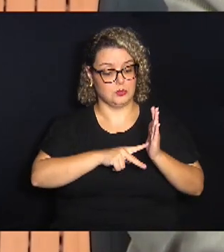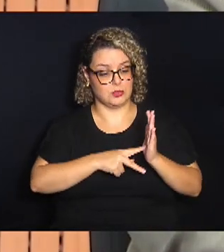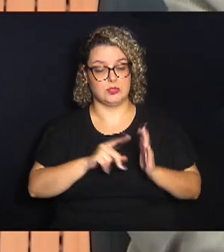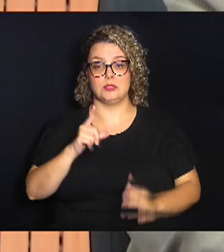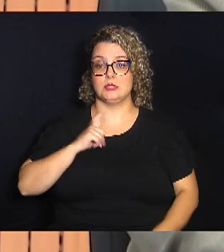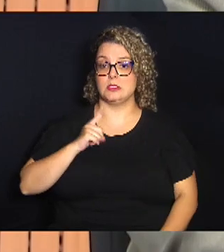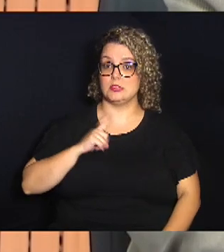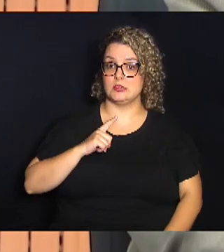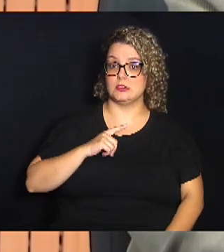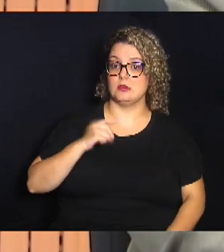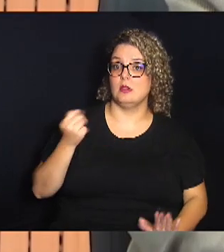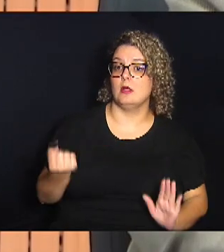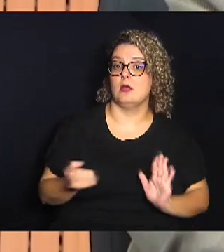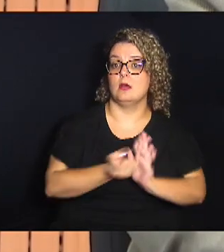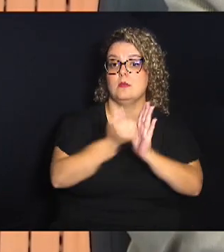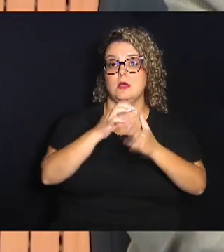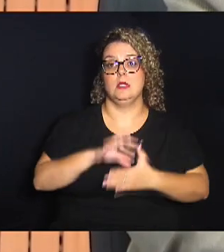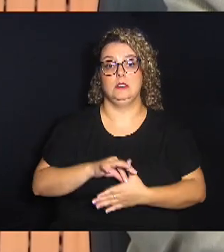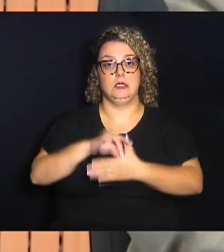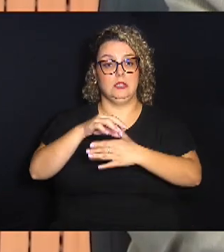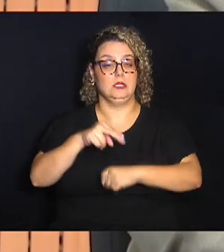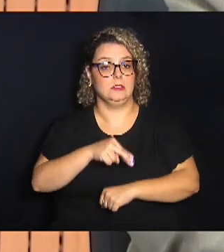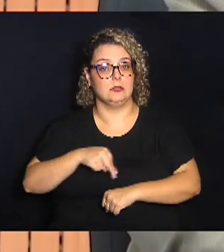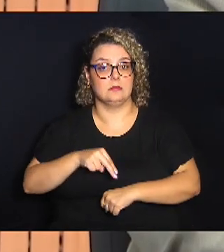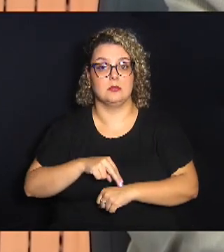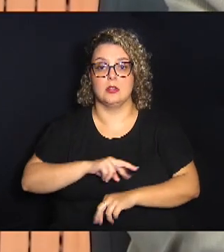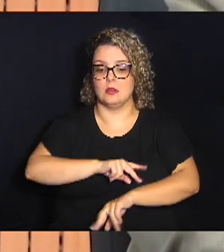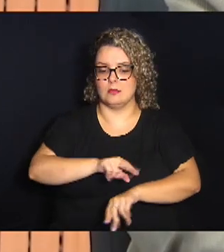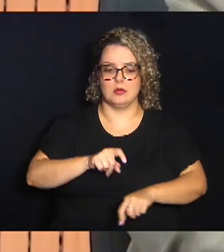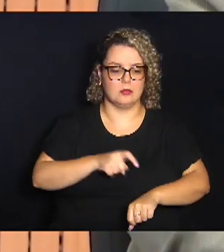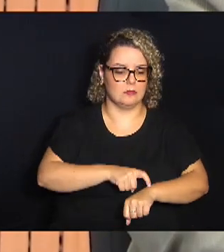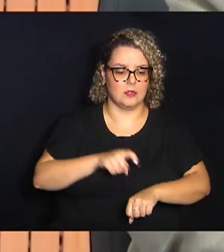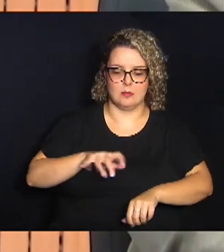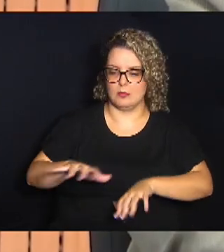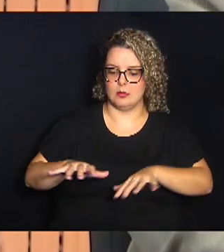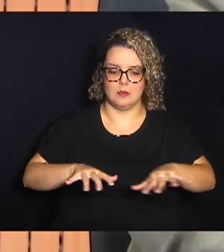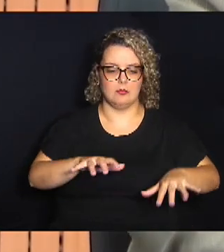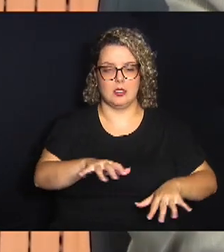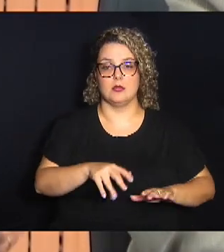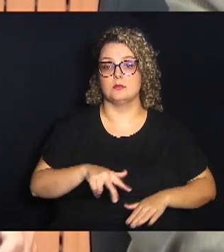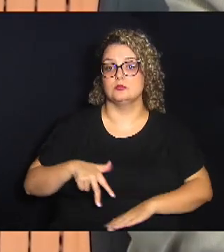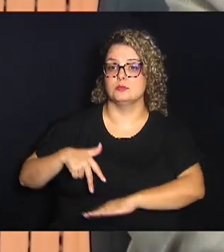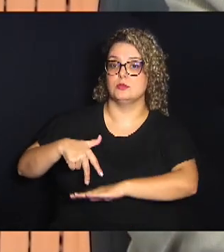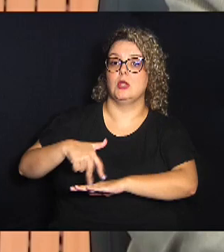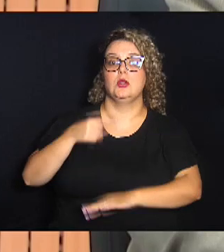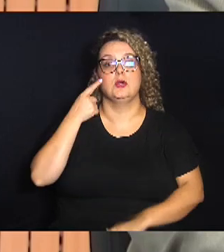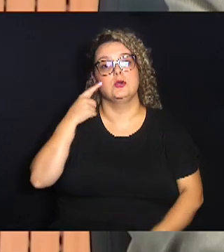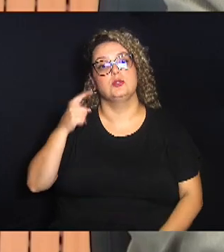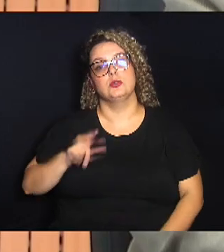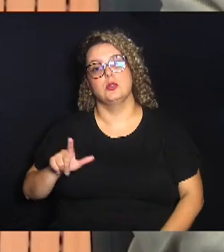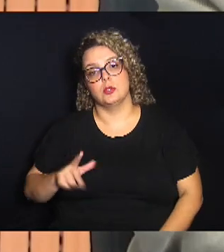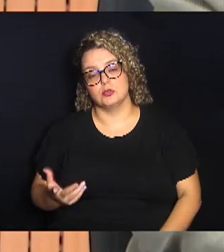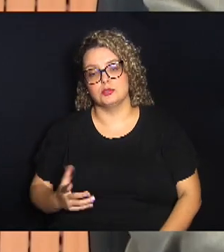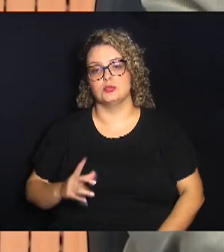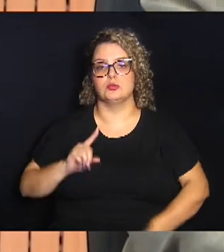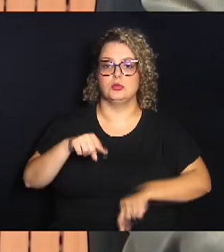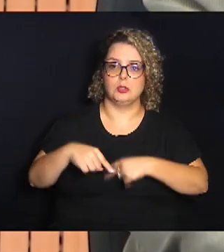sempre como a marca a liderança nacional, em vários momentos protagonizou, junto, evidentemente, com outras